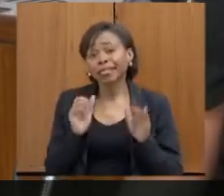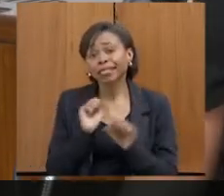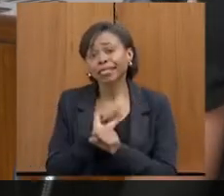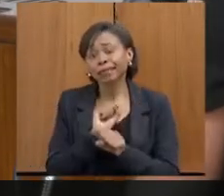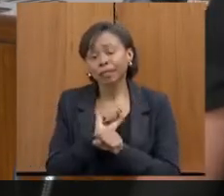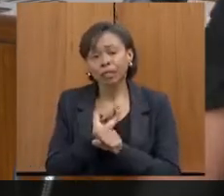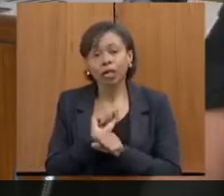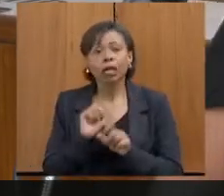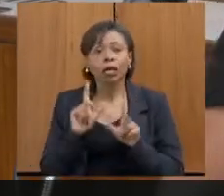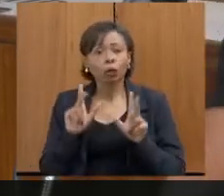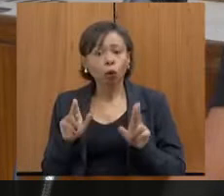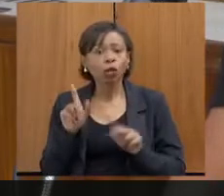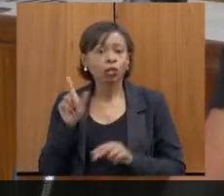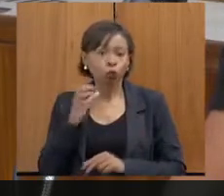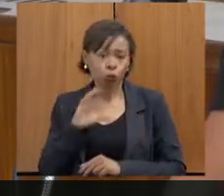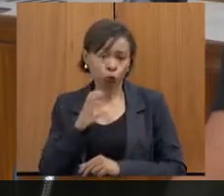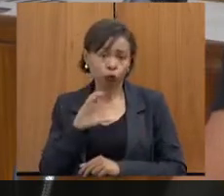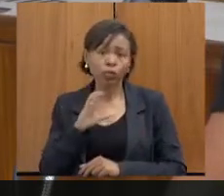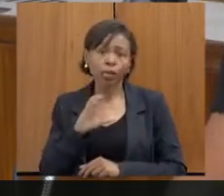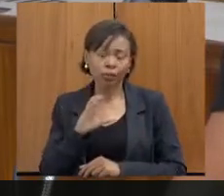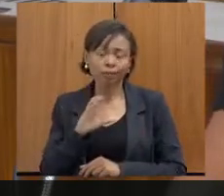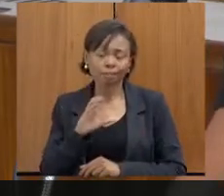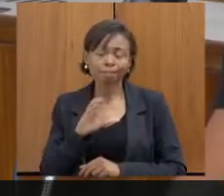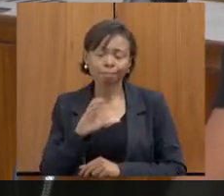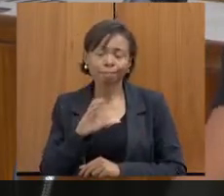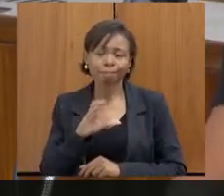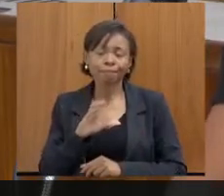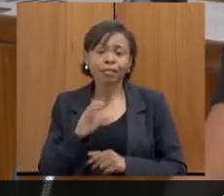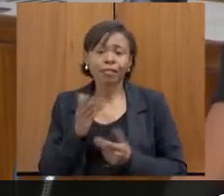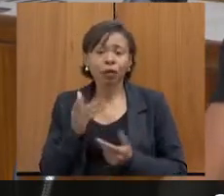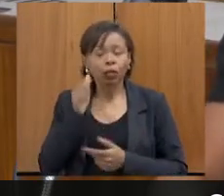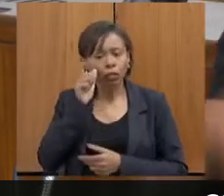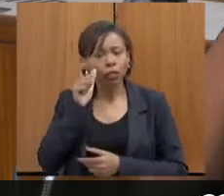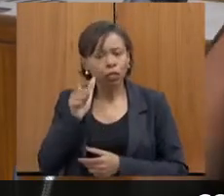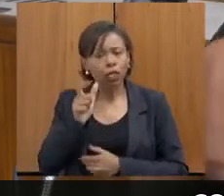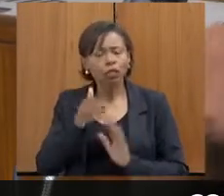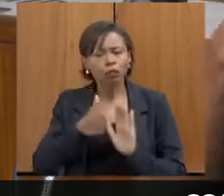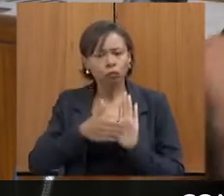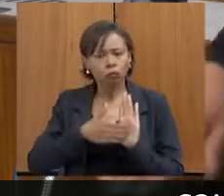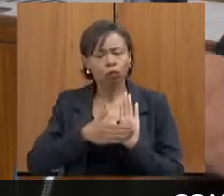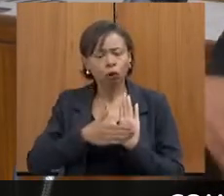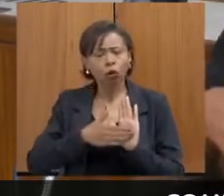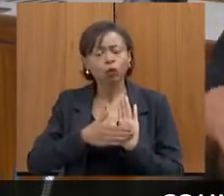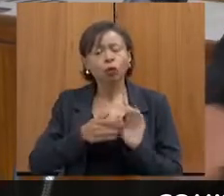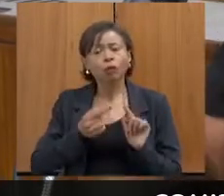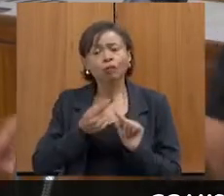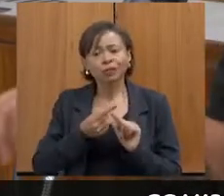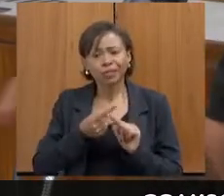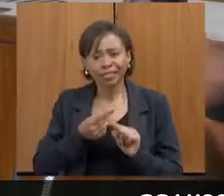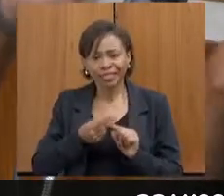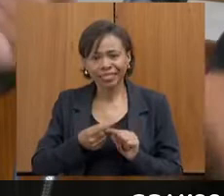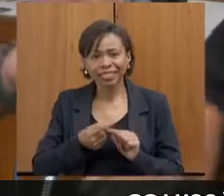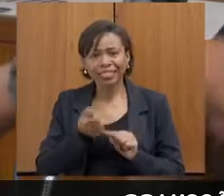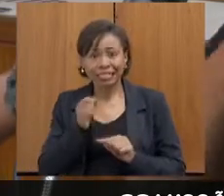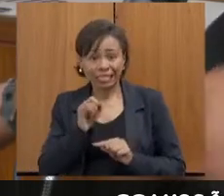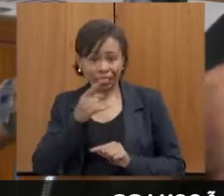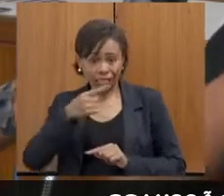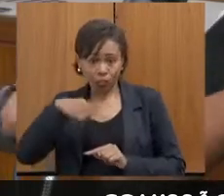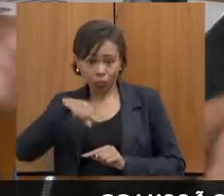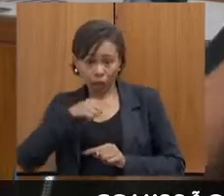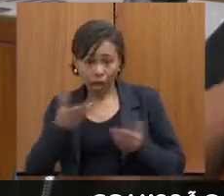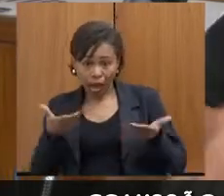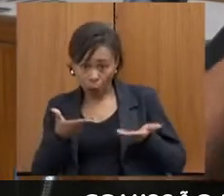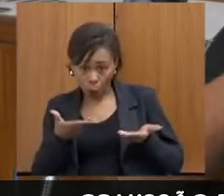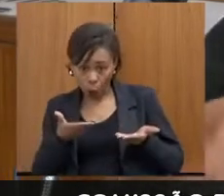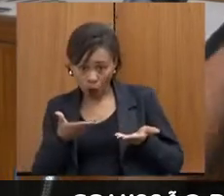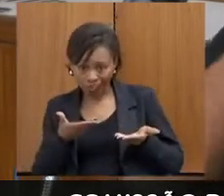contagem nesse formato definido. Então, e, assim, é tão interessante essa proposta que, mesmo que a gente não está lá agora